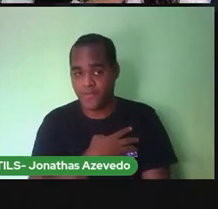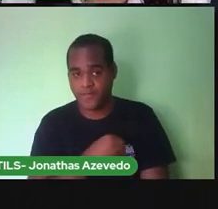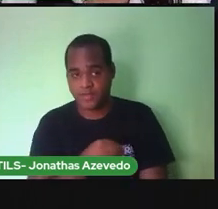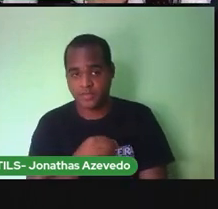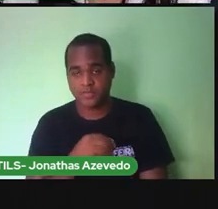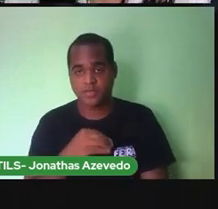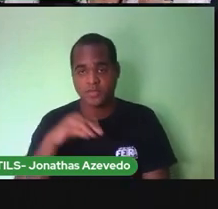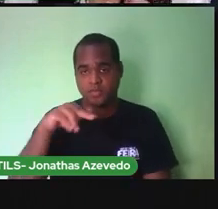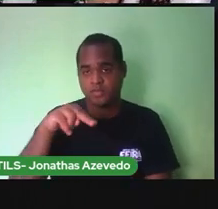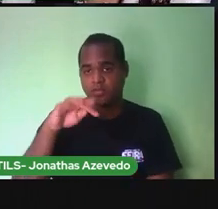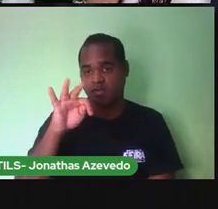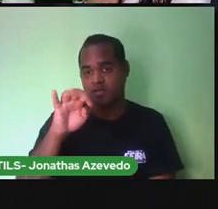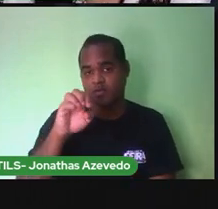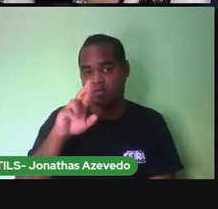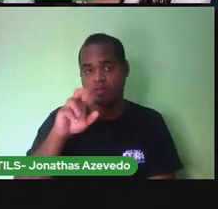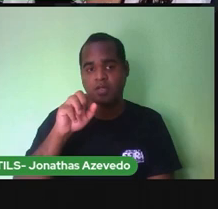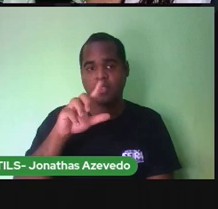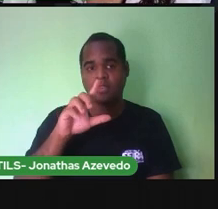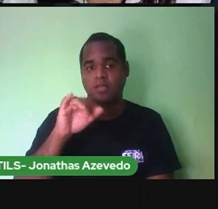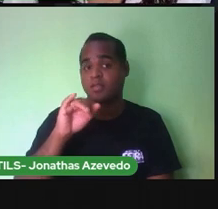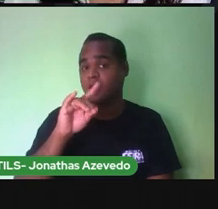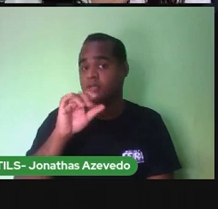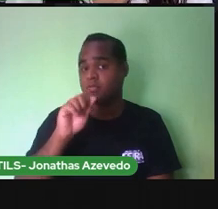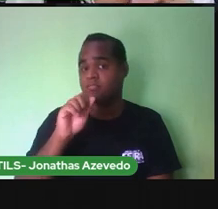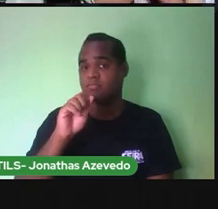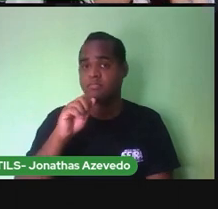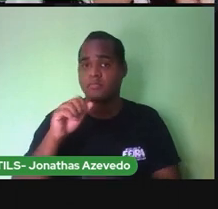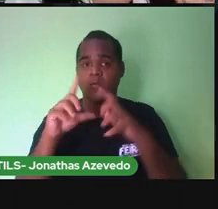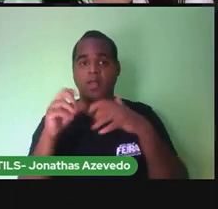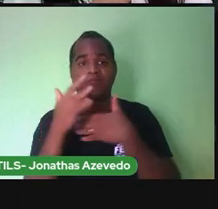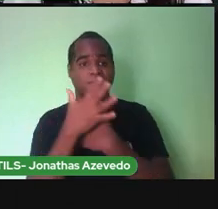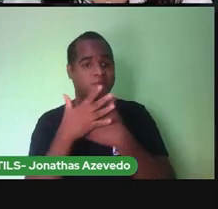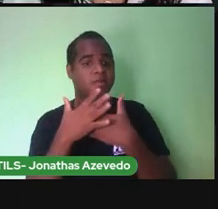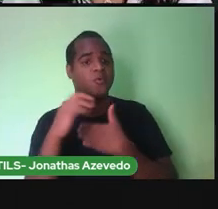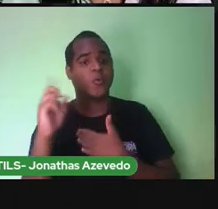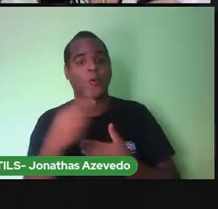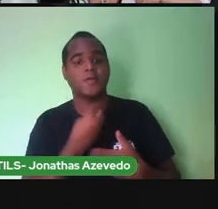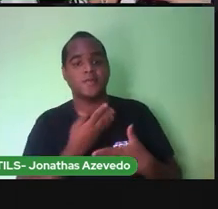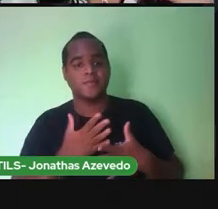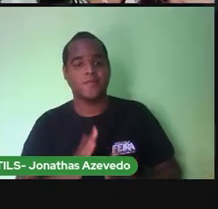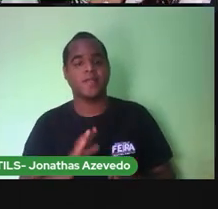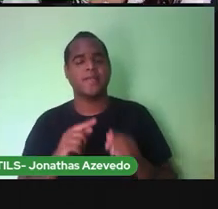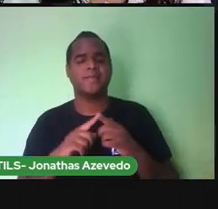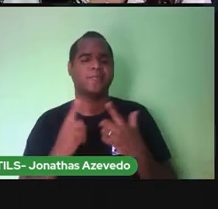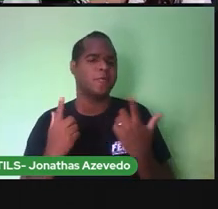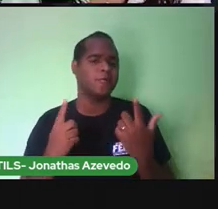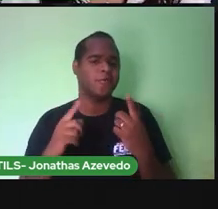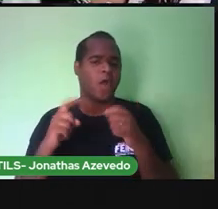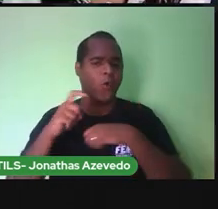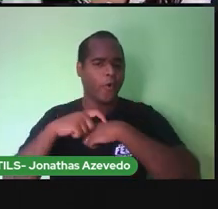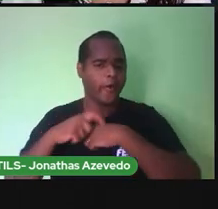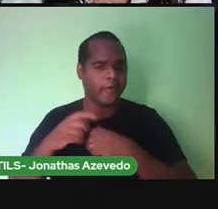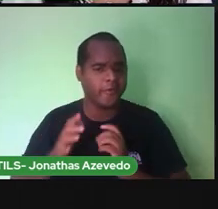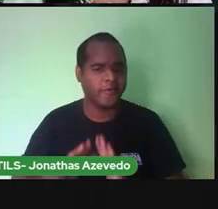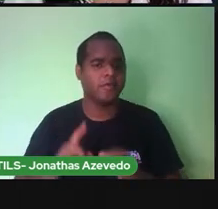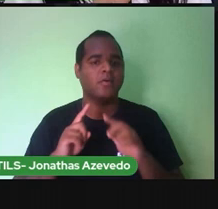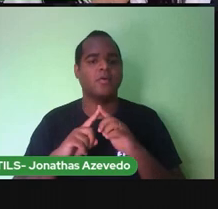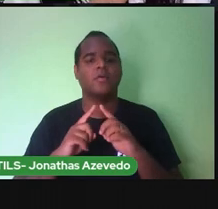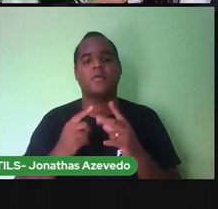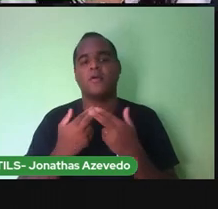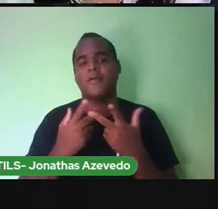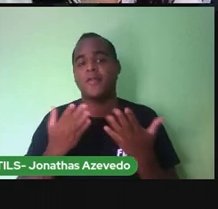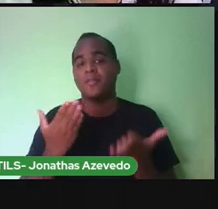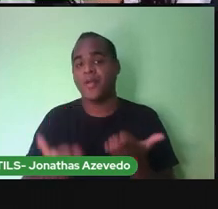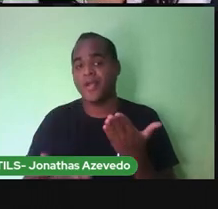naturalidade, que é o nome da cidade que nós nascemos, a data do nascimento, a hora do nascimento, o peso, o